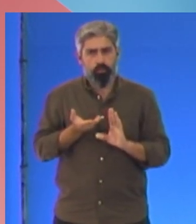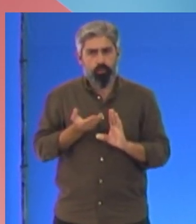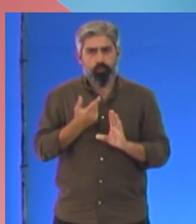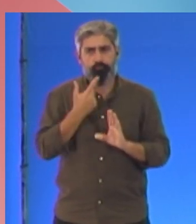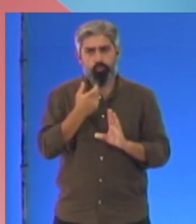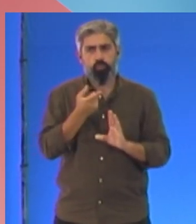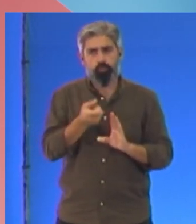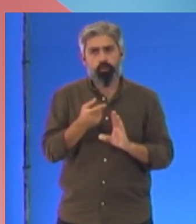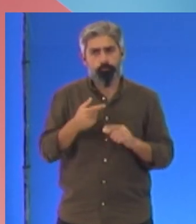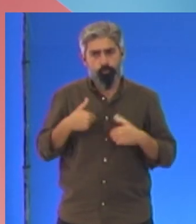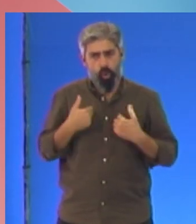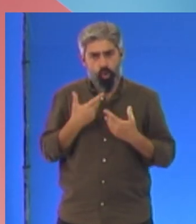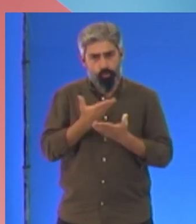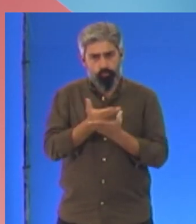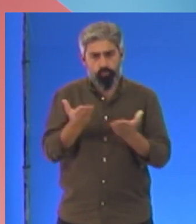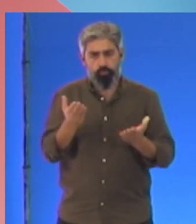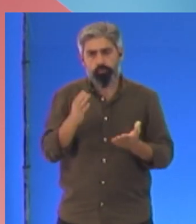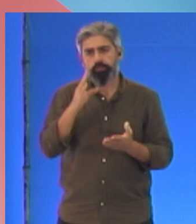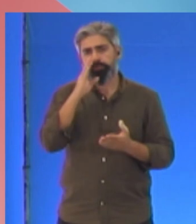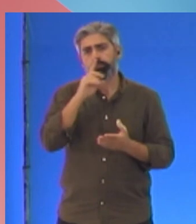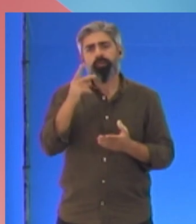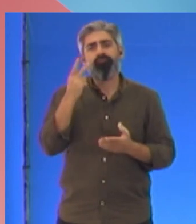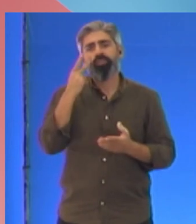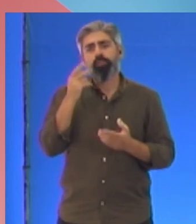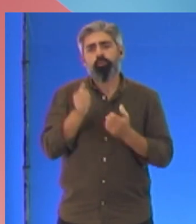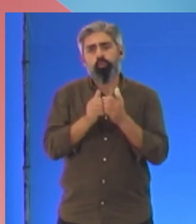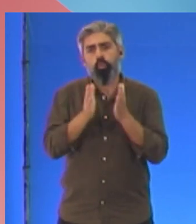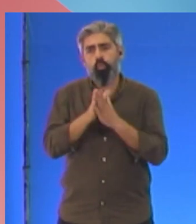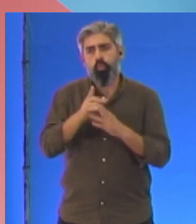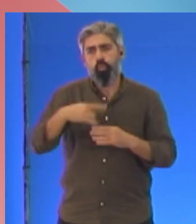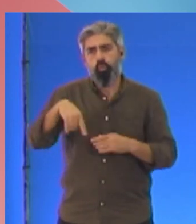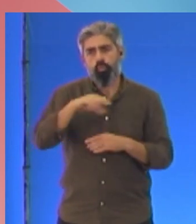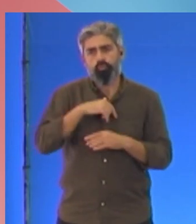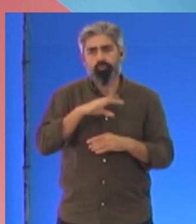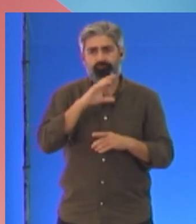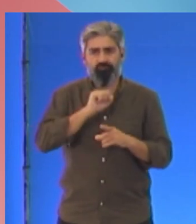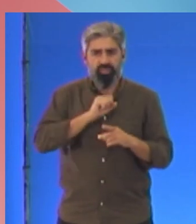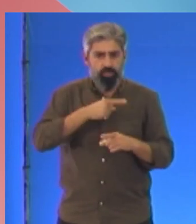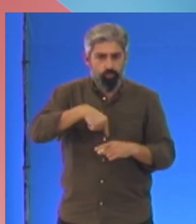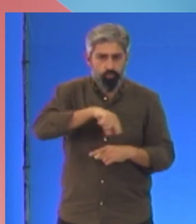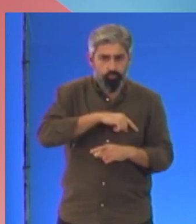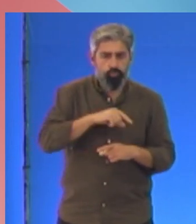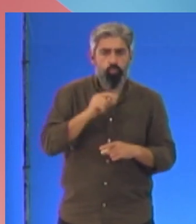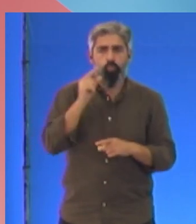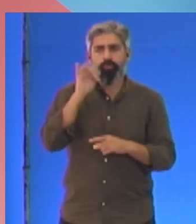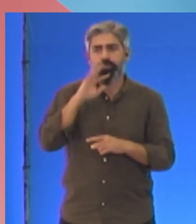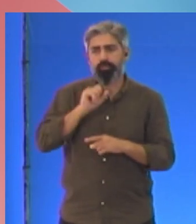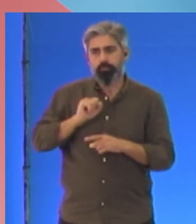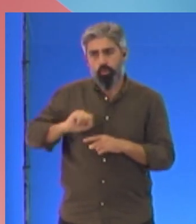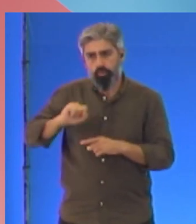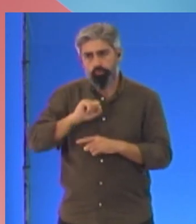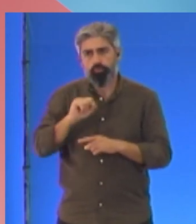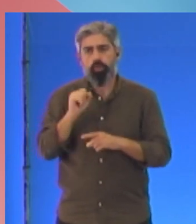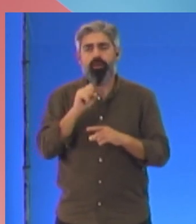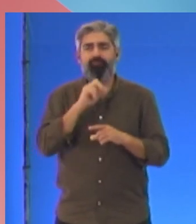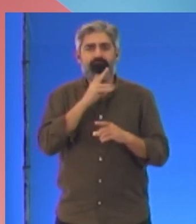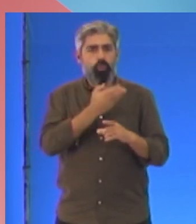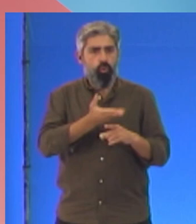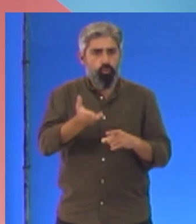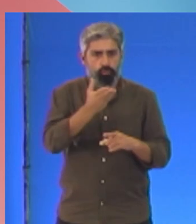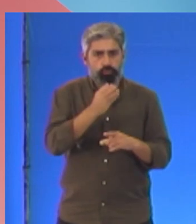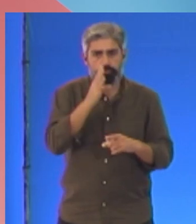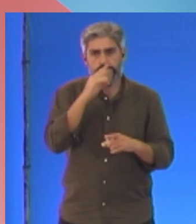vocês mesmos como seria a vida se toda a gente, se os nossos filhos, se os nossos pais, se os nossos avós